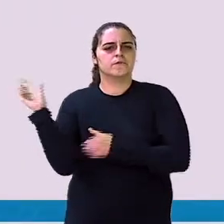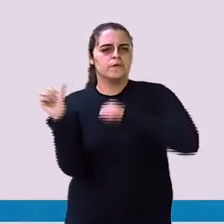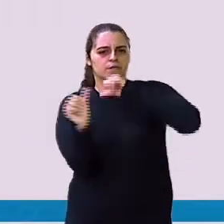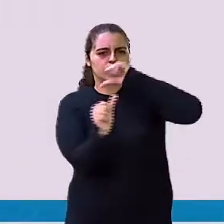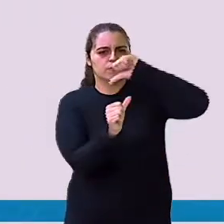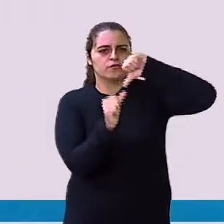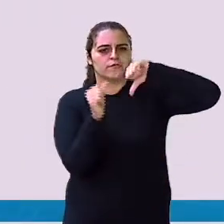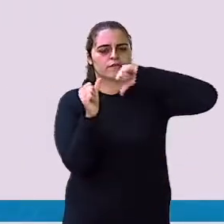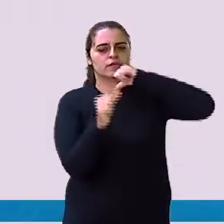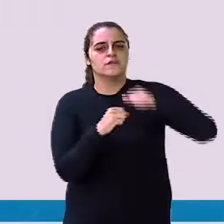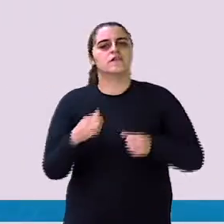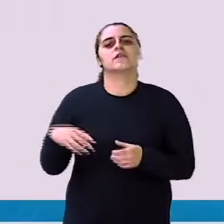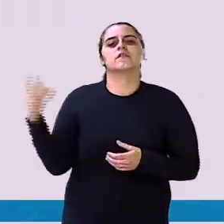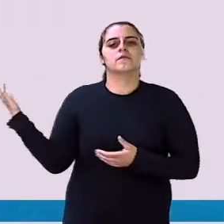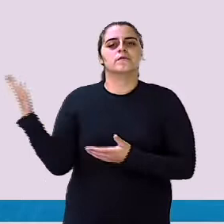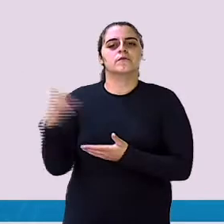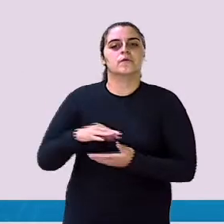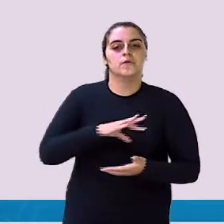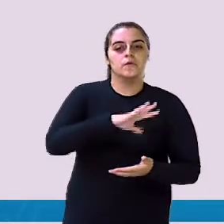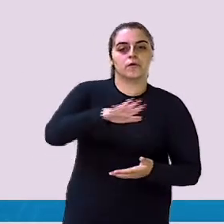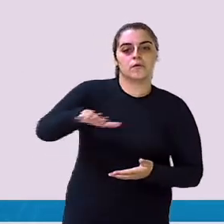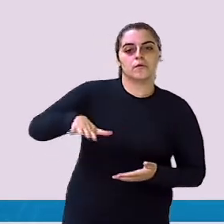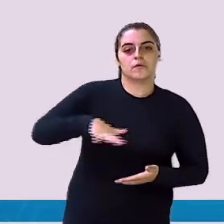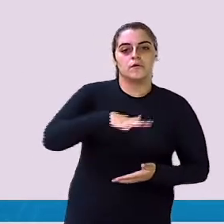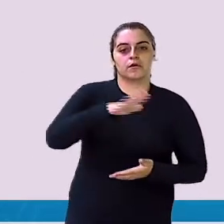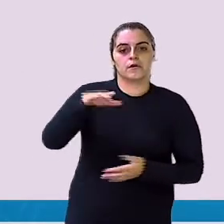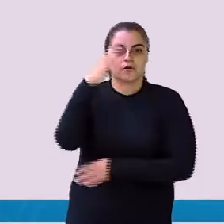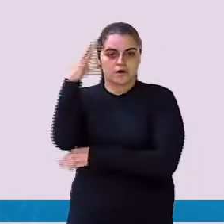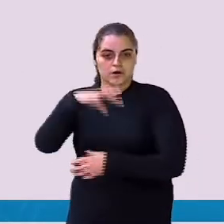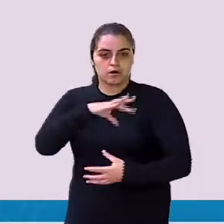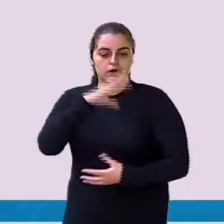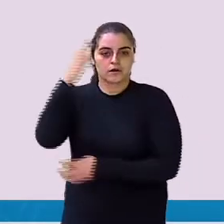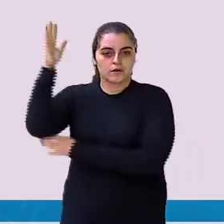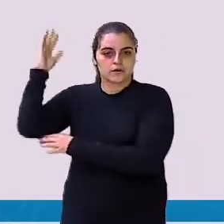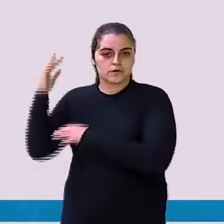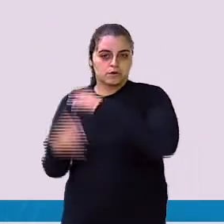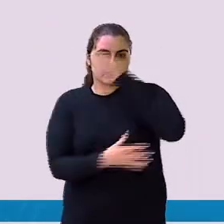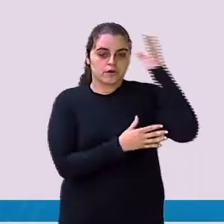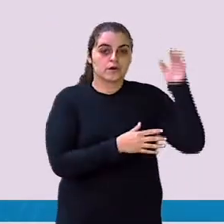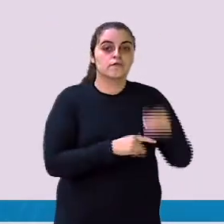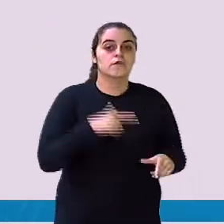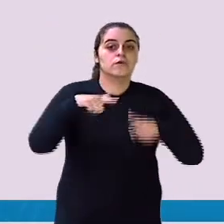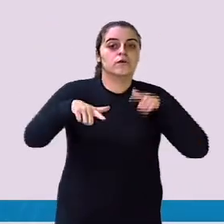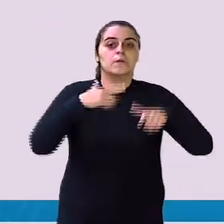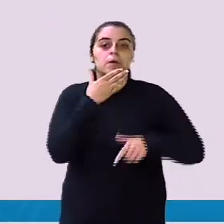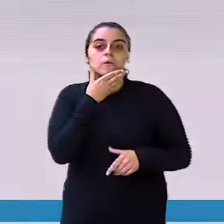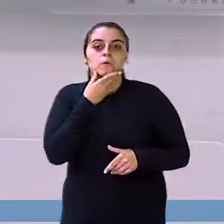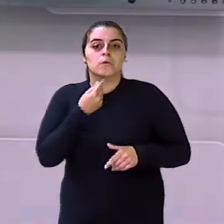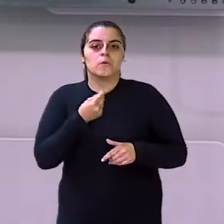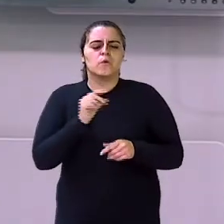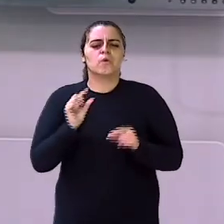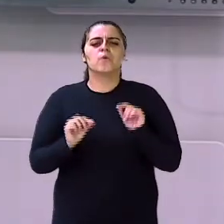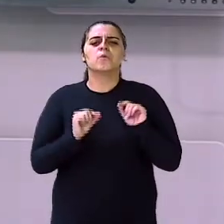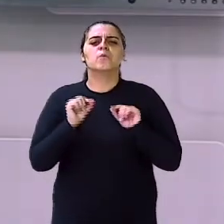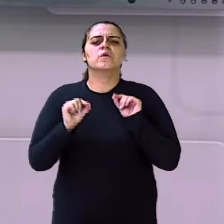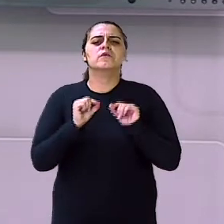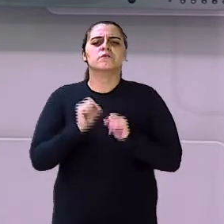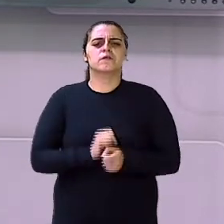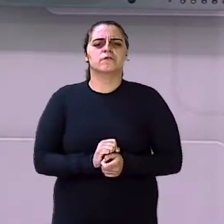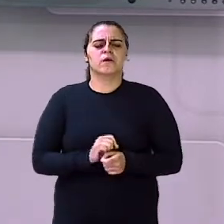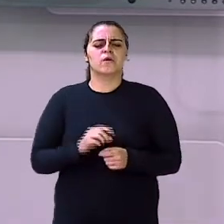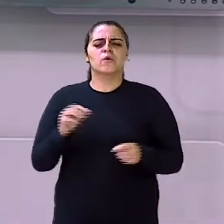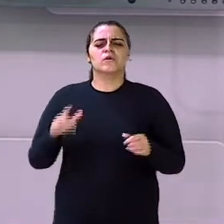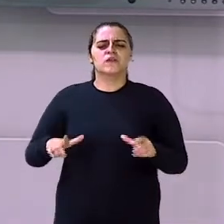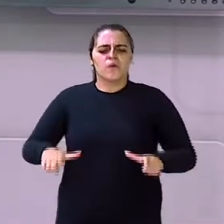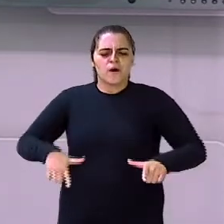a modificação causada no meio ambiente devido à ação humana. Ou seja, estudantes, a